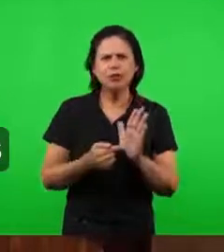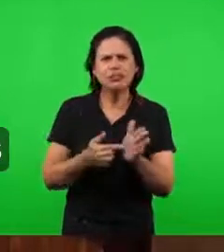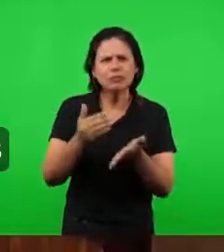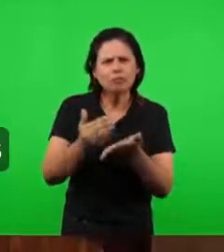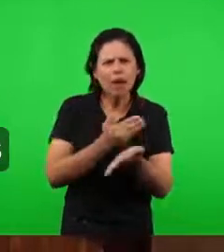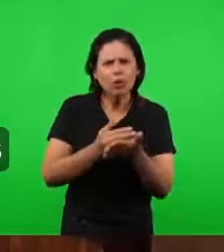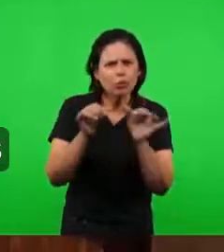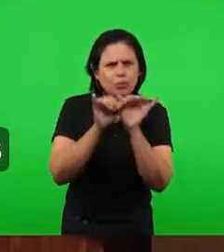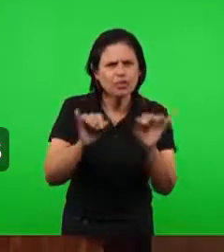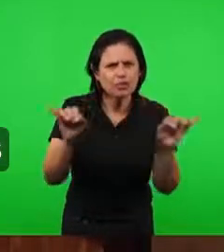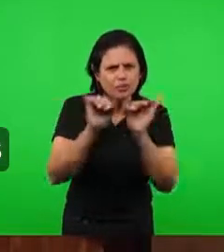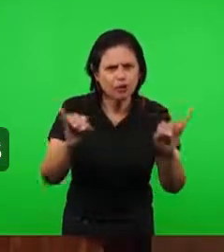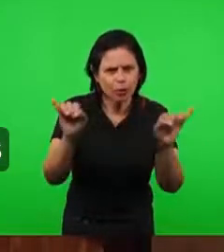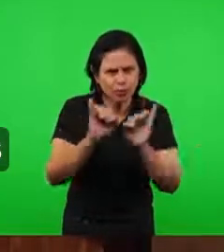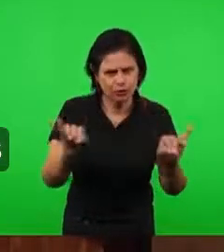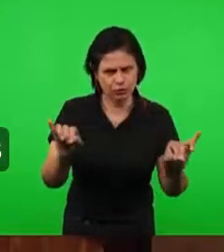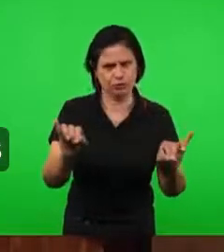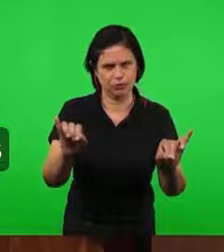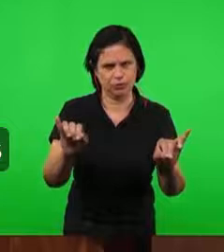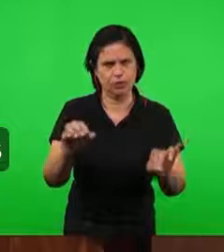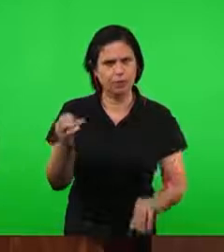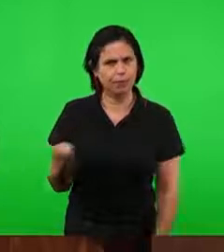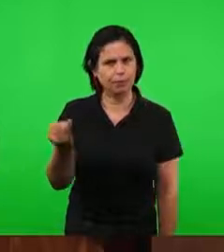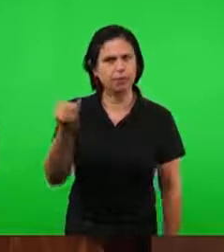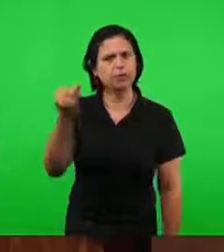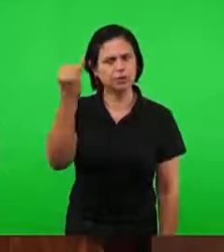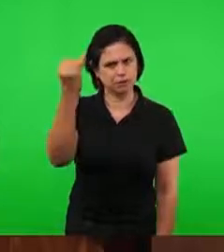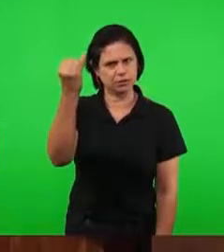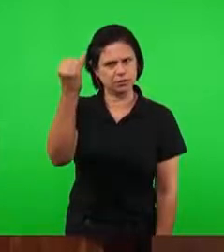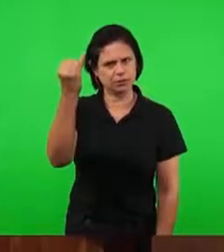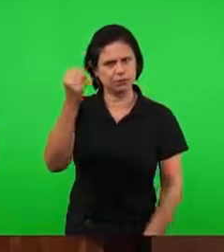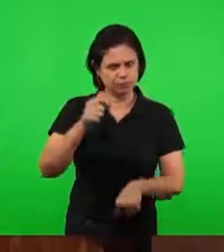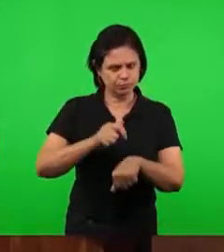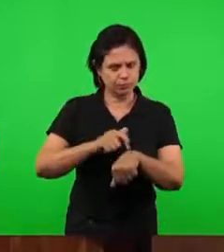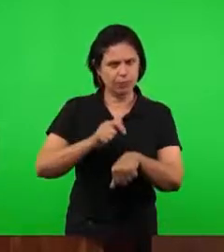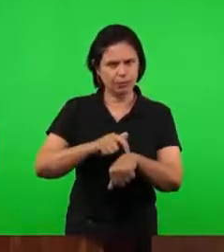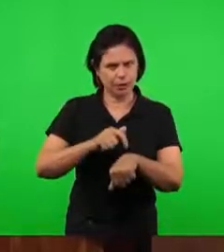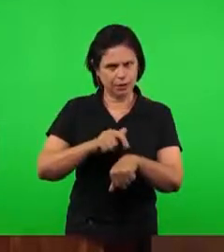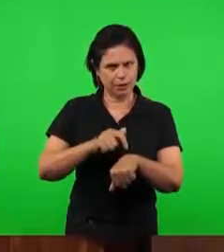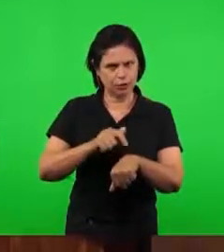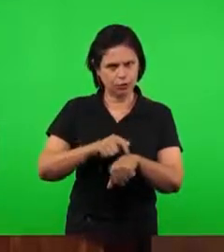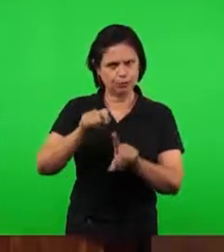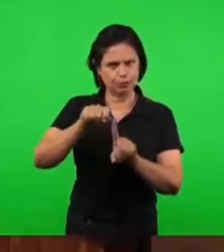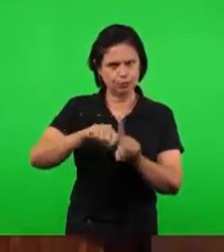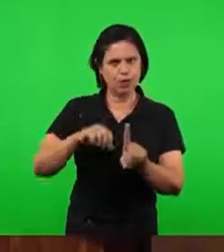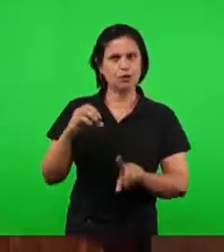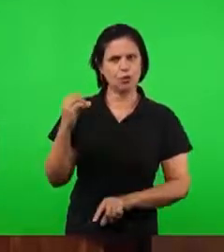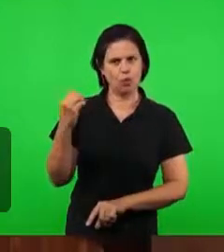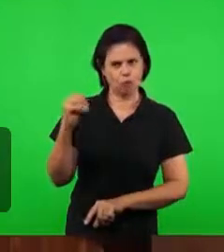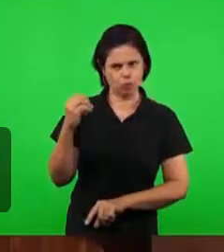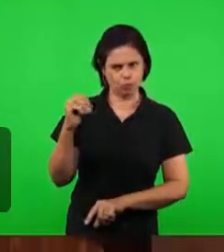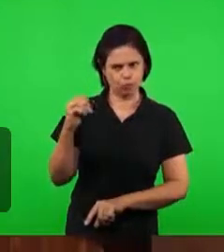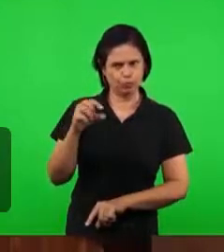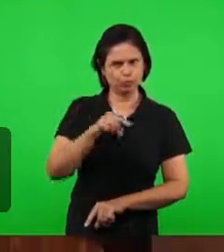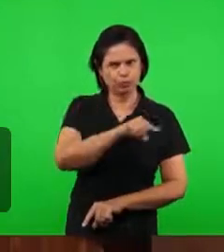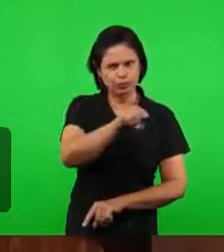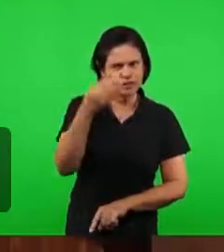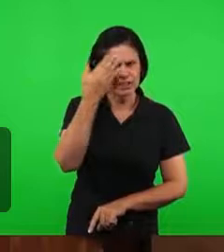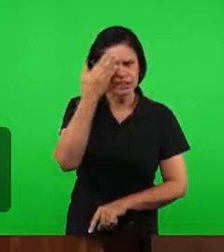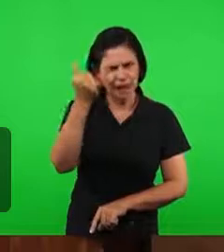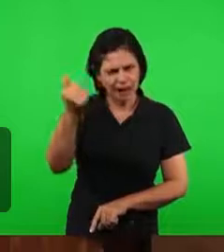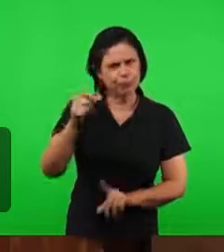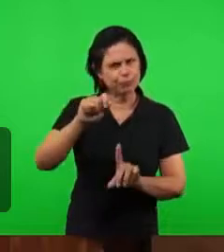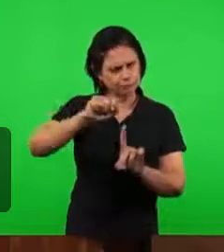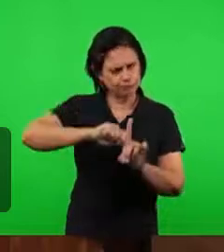que são necessárias para este período que estamos no mês de outubro. Todos sabem que o mês de